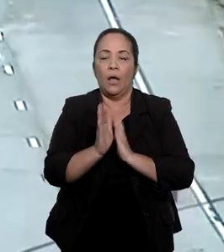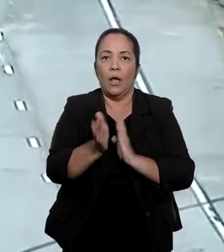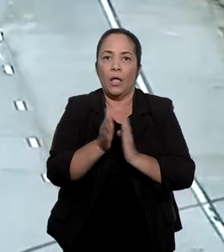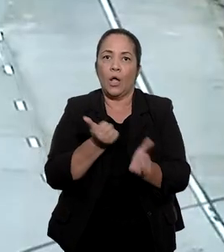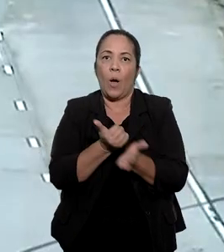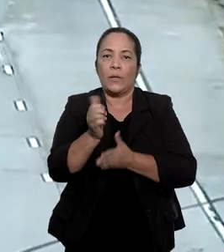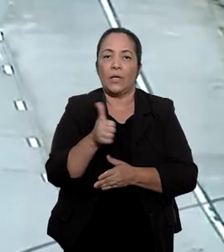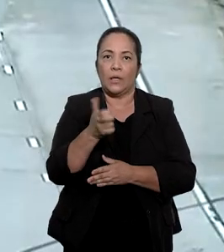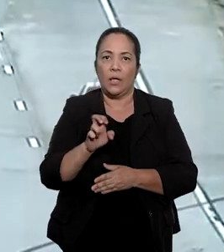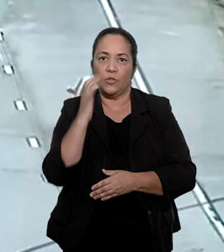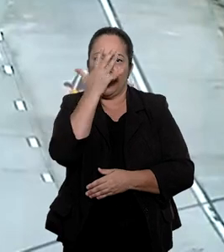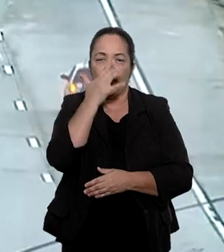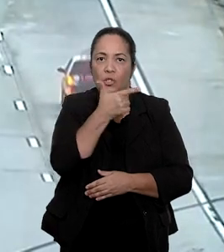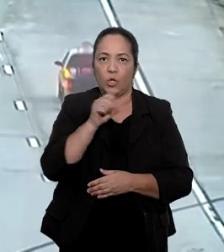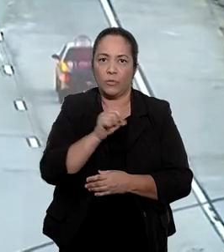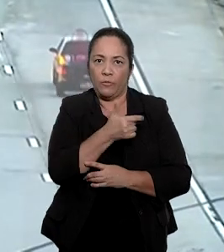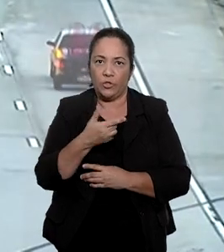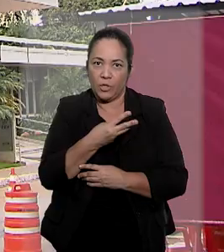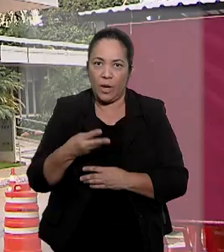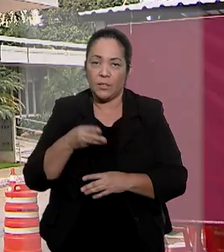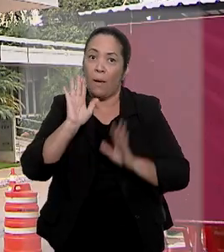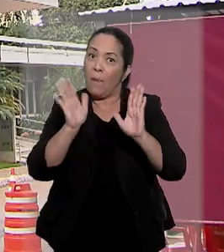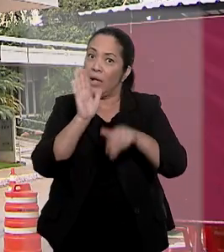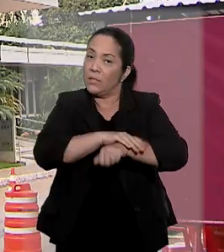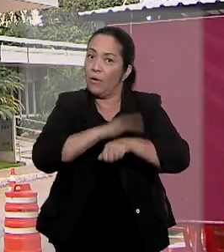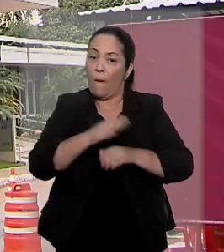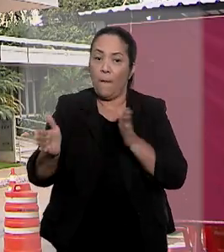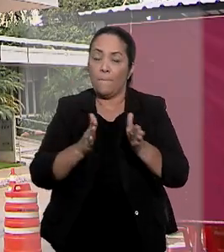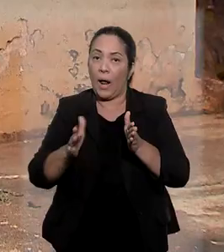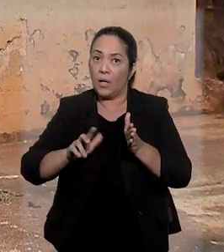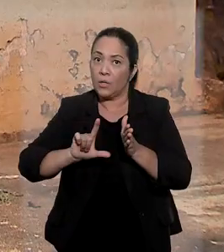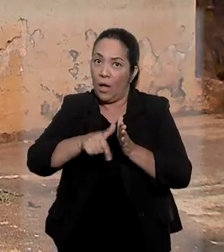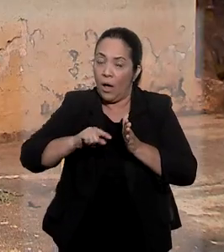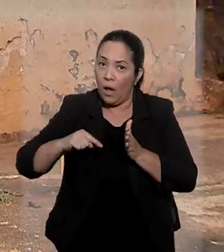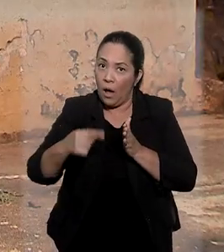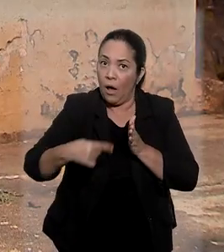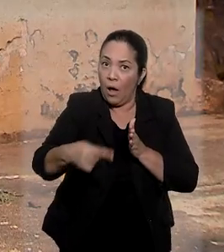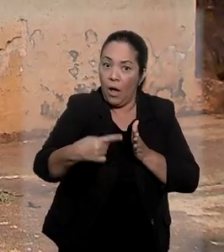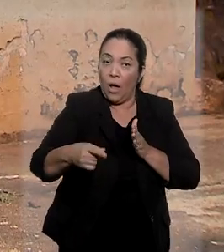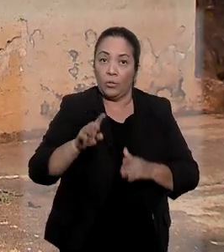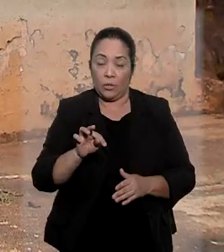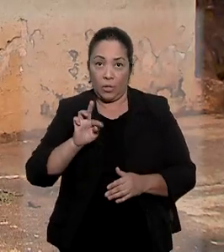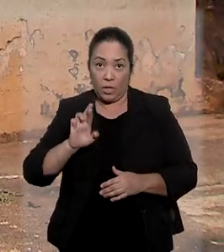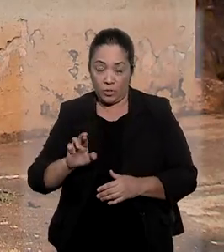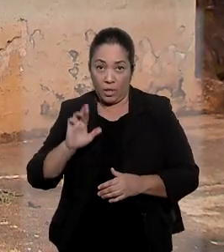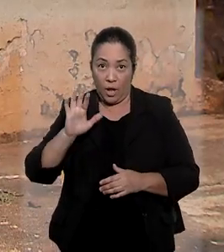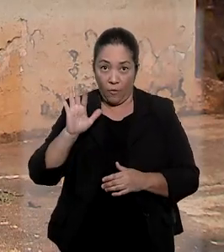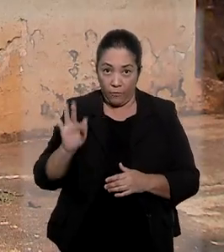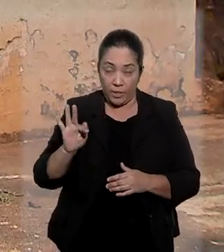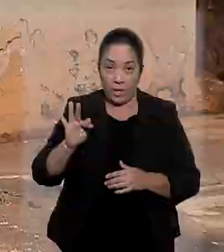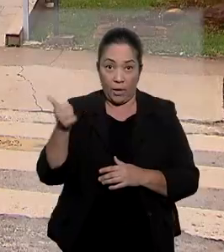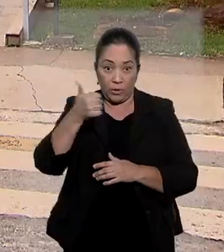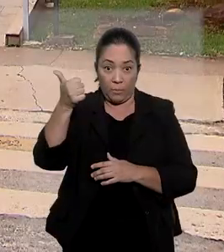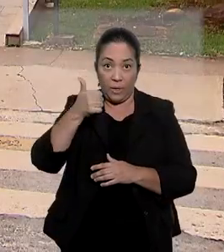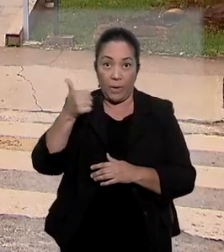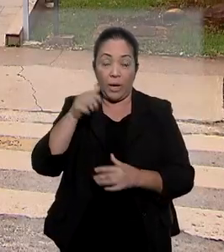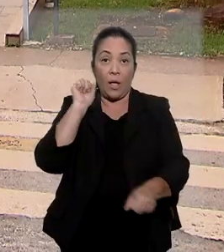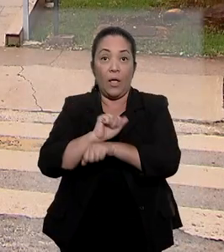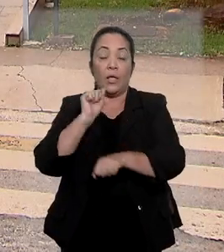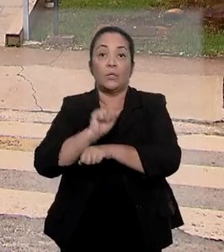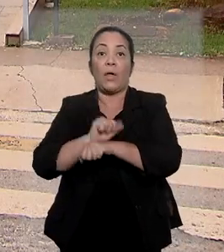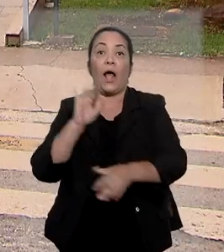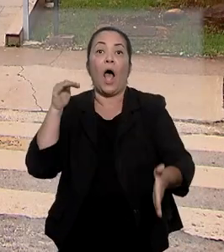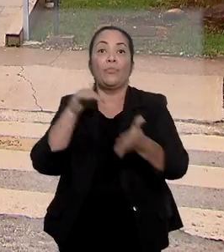para 15 de fevereiro de 2023, mas o prazo foi prorrogado pelo Tribunal Regional Federal da Primeira Região até o